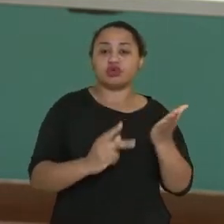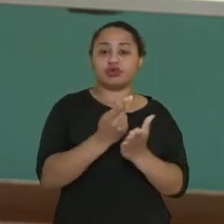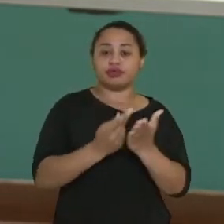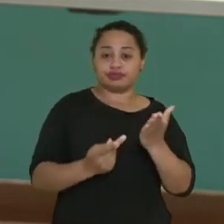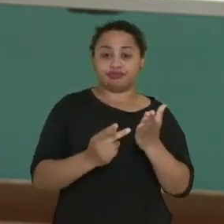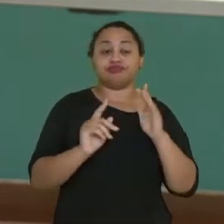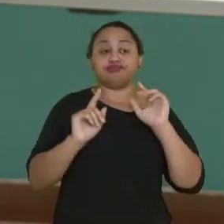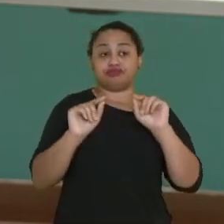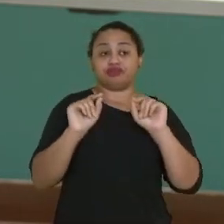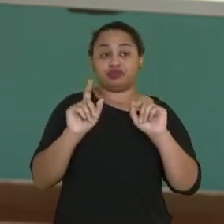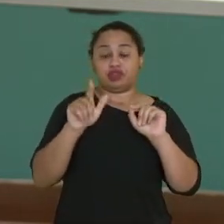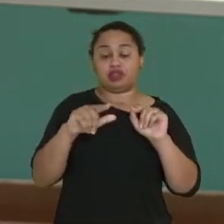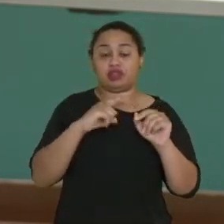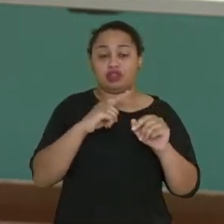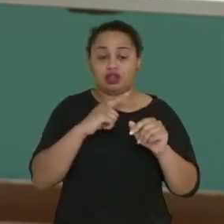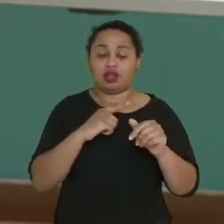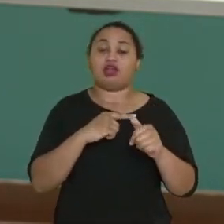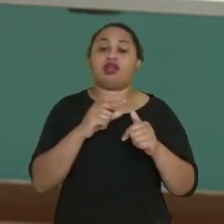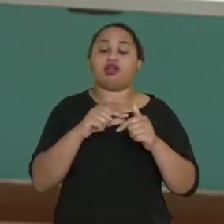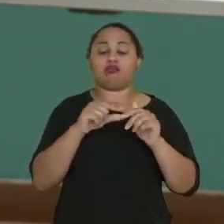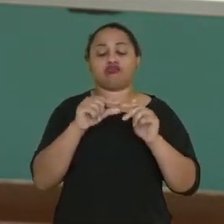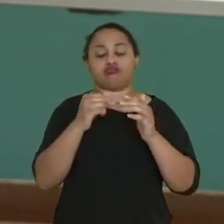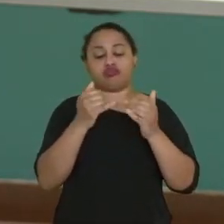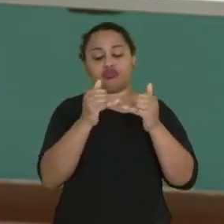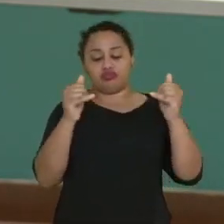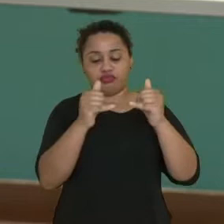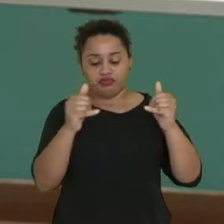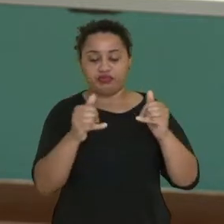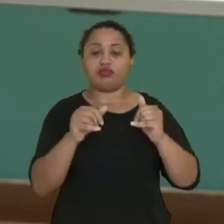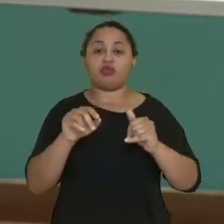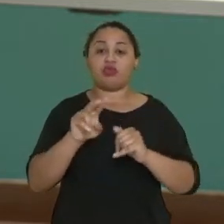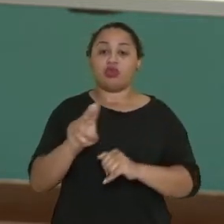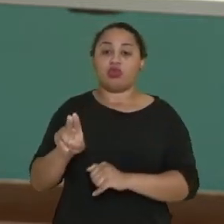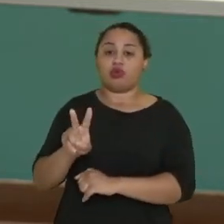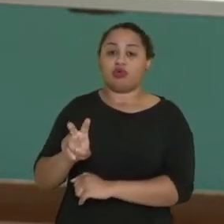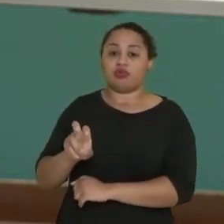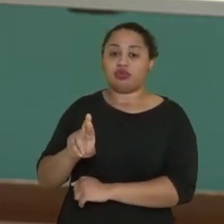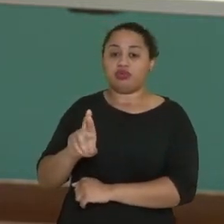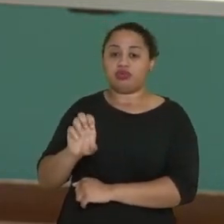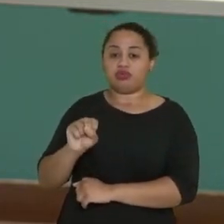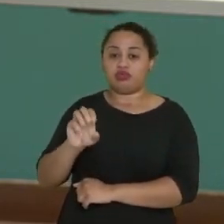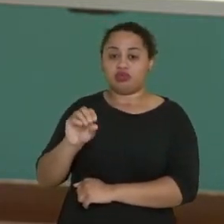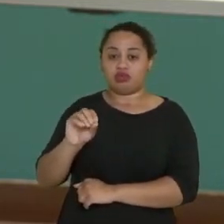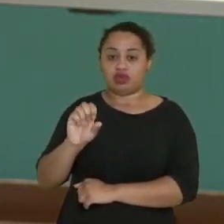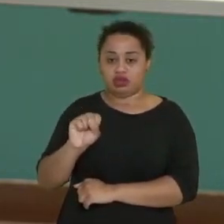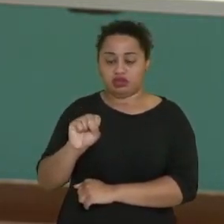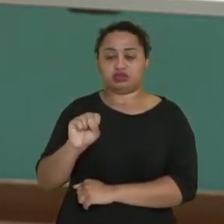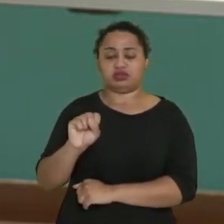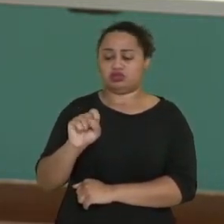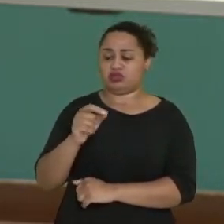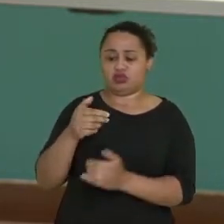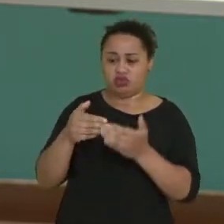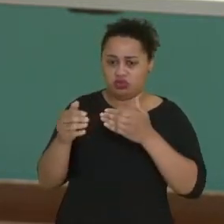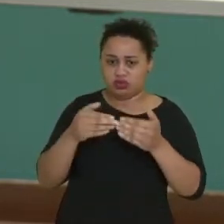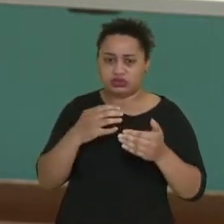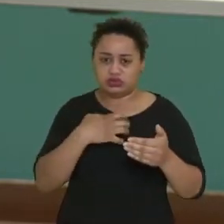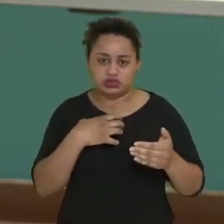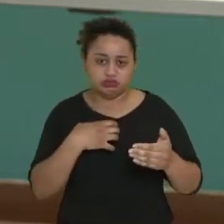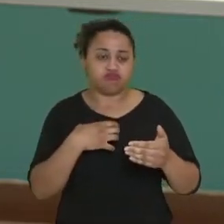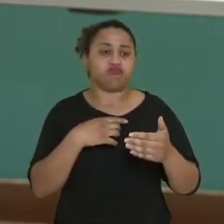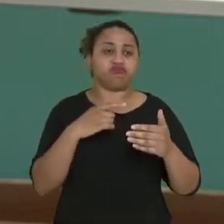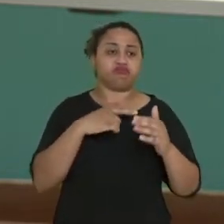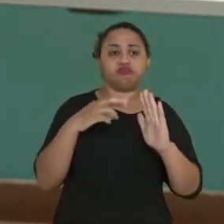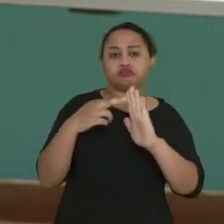lembrando lá que é formado, então, por versos, certo? Mas que versos, professor? É de qualquer forma isso ou tem